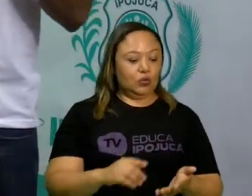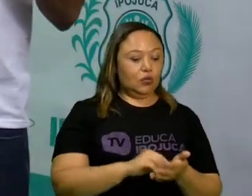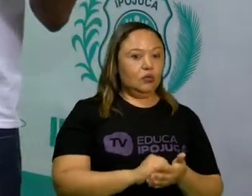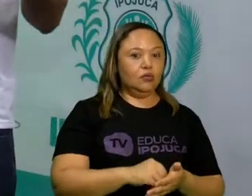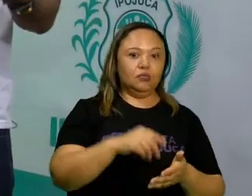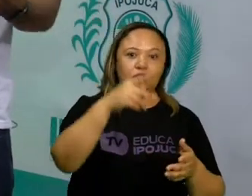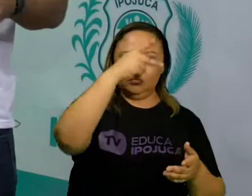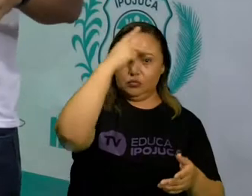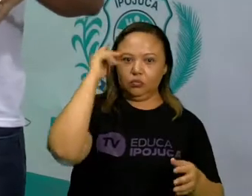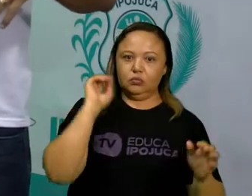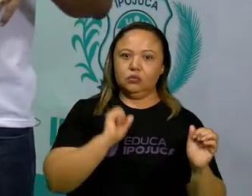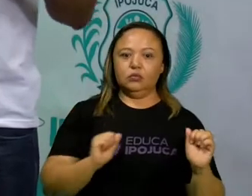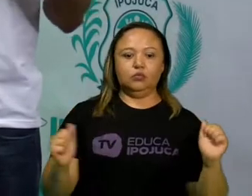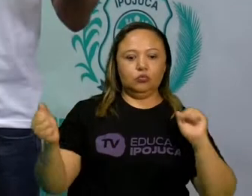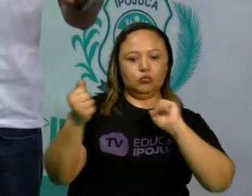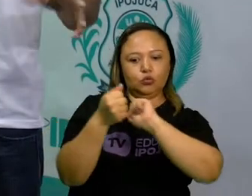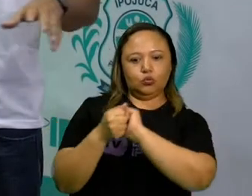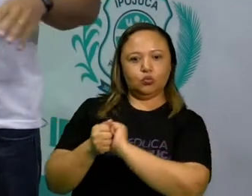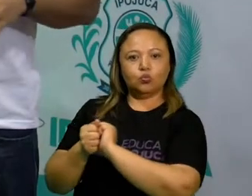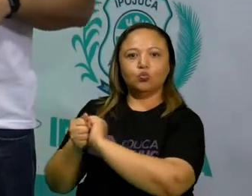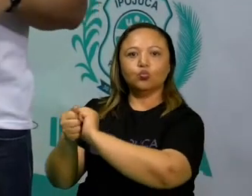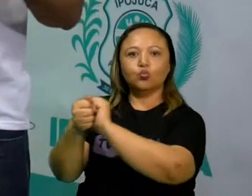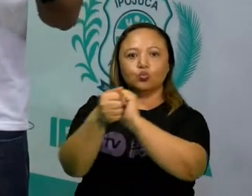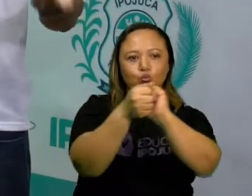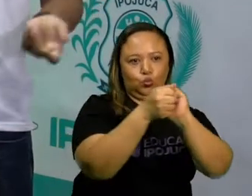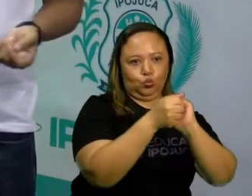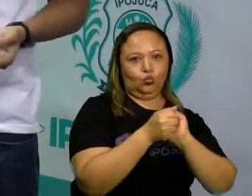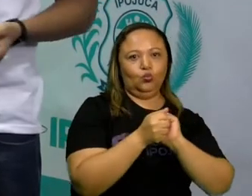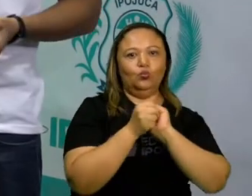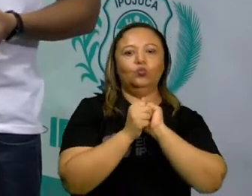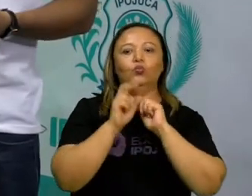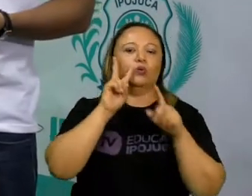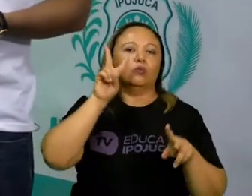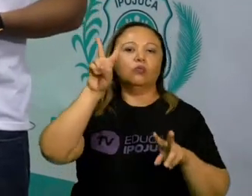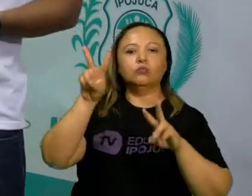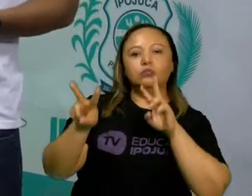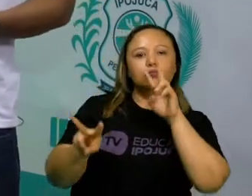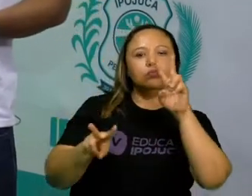Podem variar de acordo de região para região.